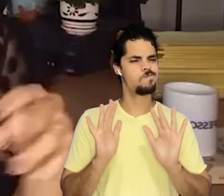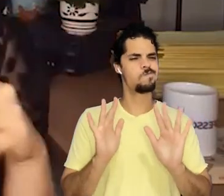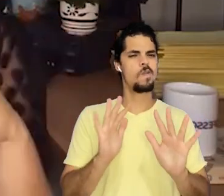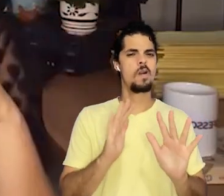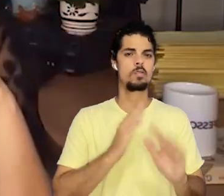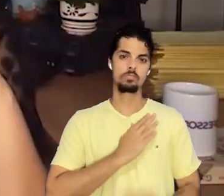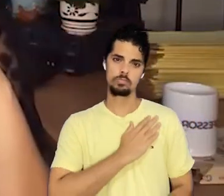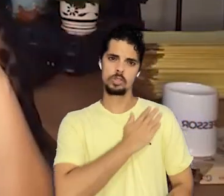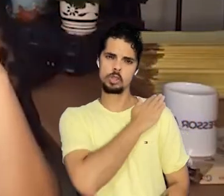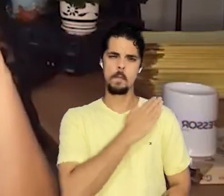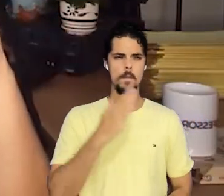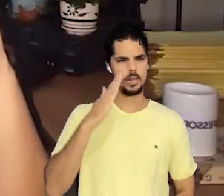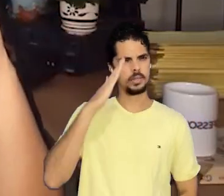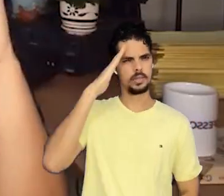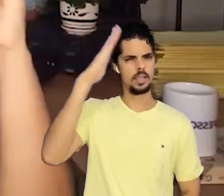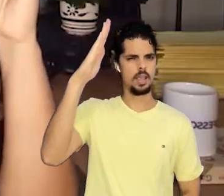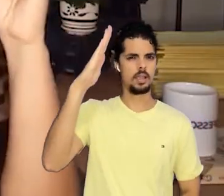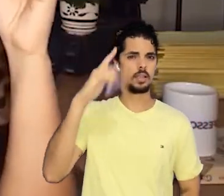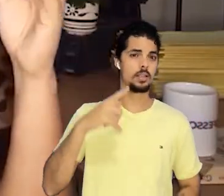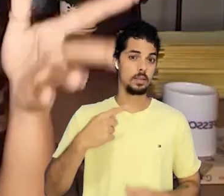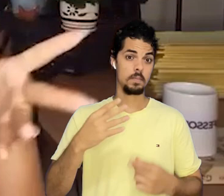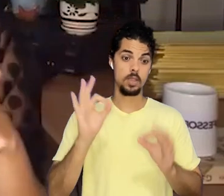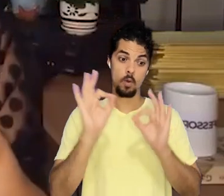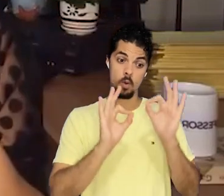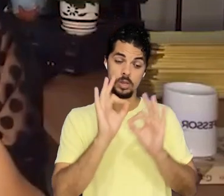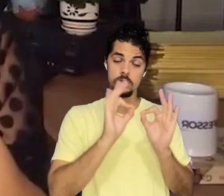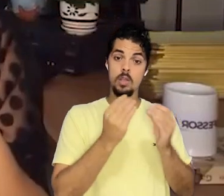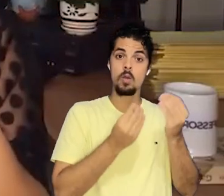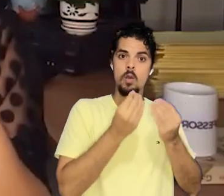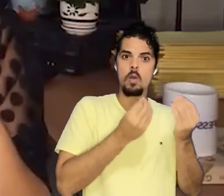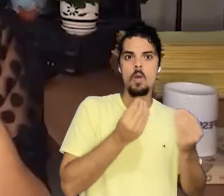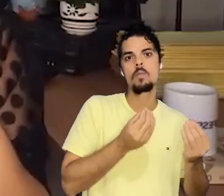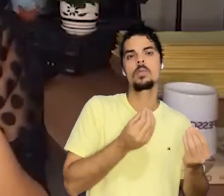alforreados, pessoas livres,